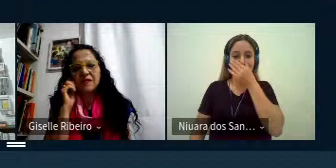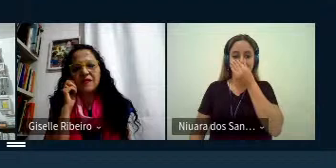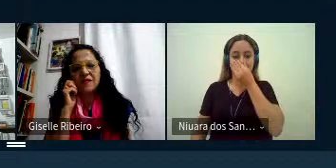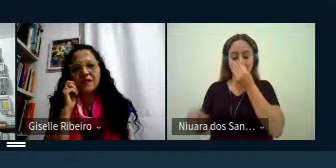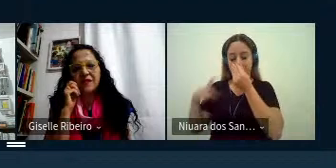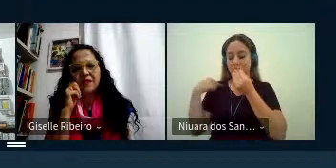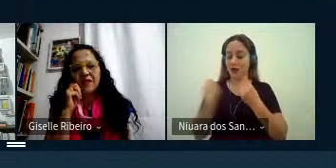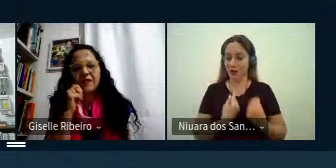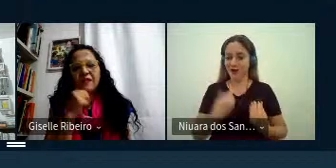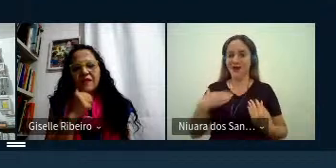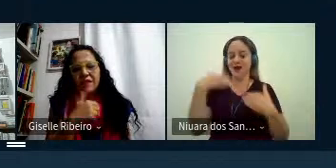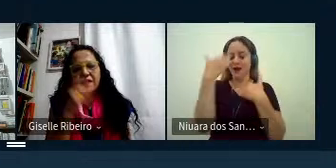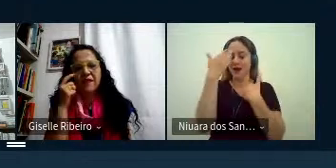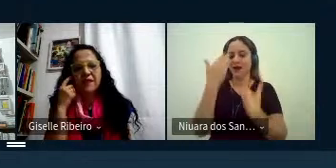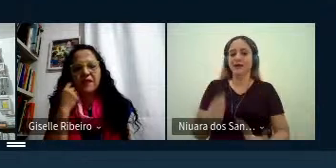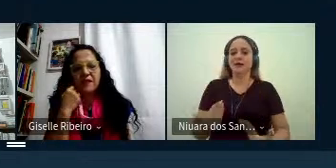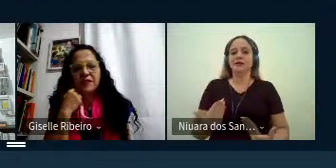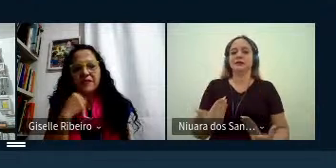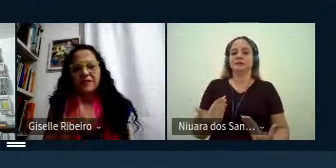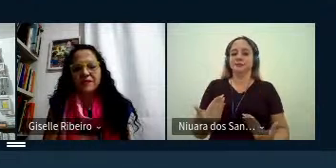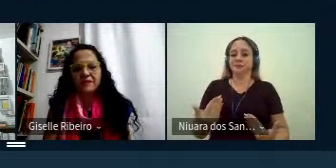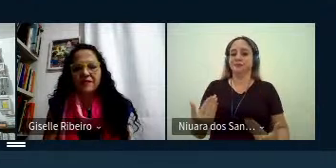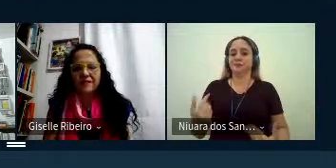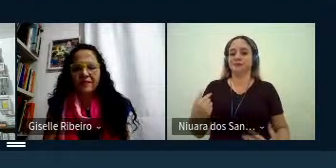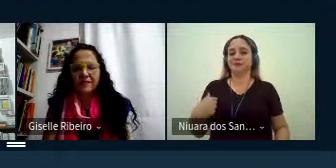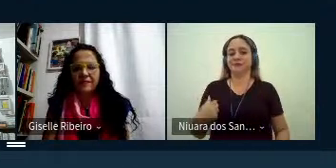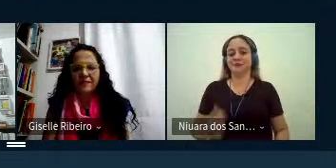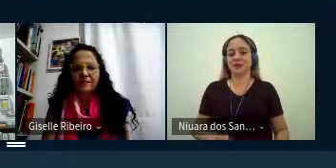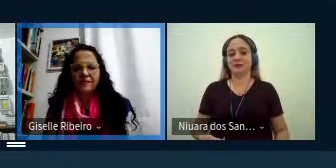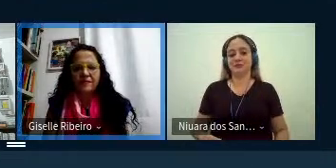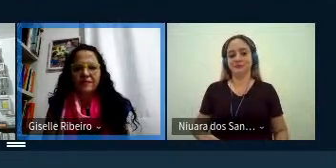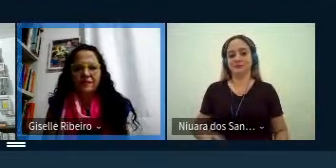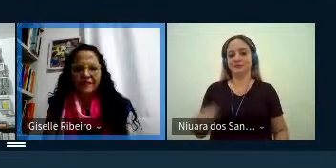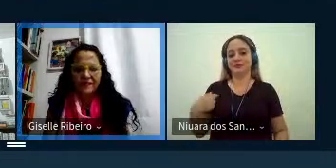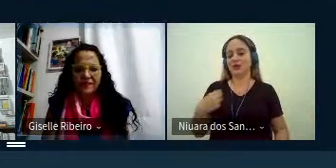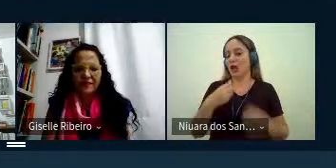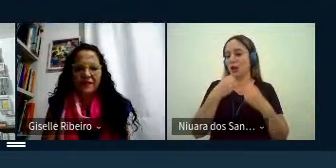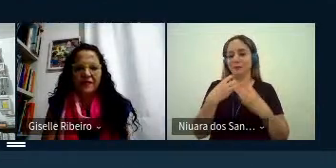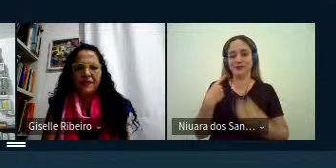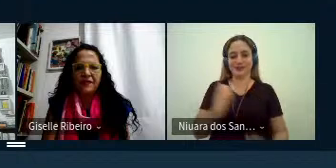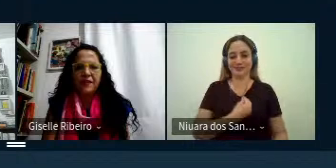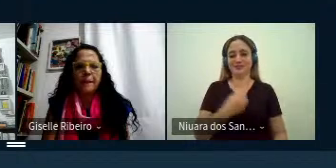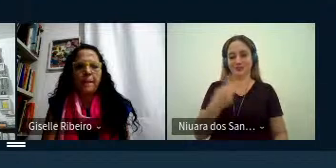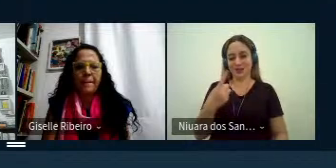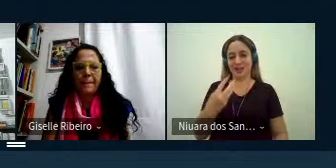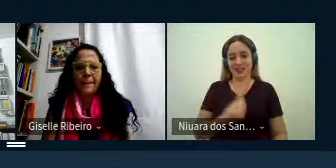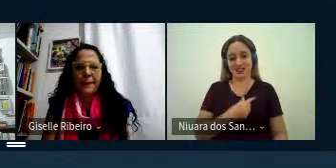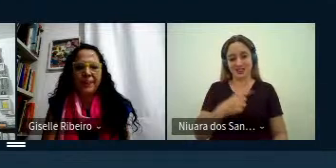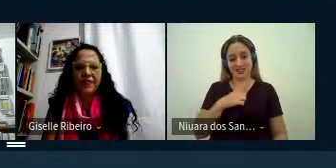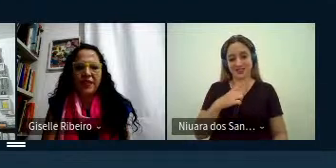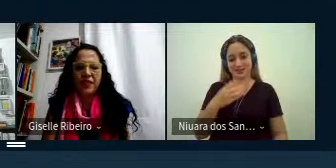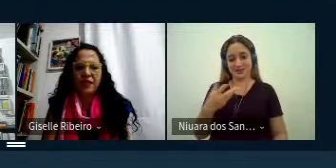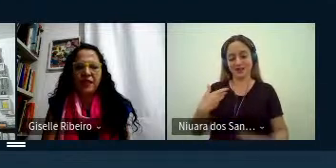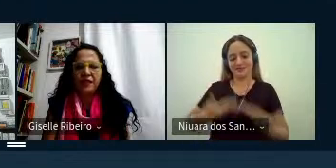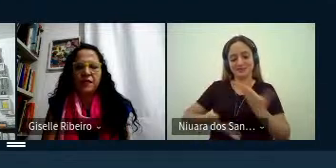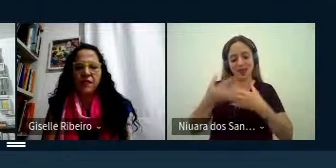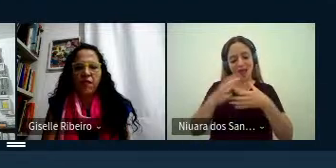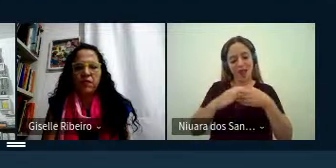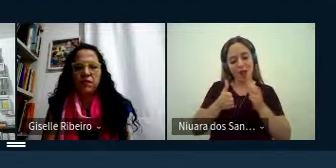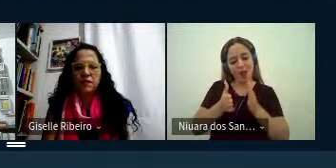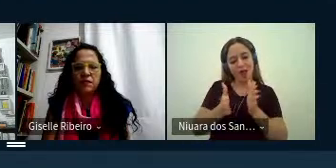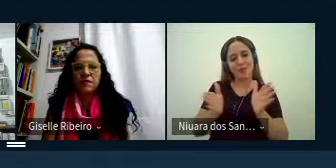agradecemos né é uma honra ter vocês aqui conosco ampliando os diálogos né